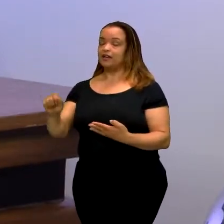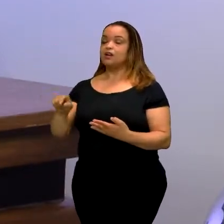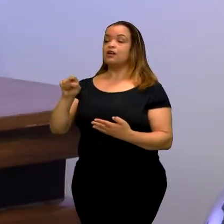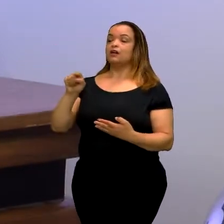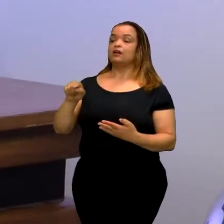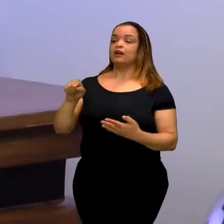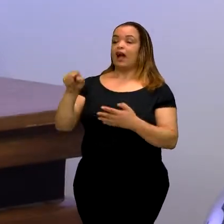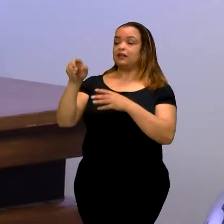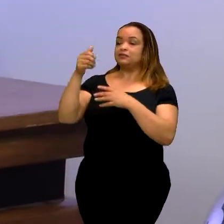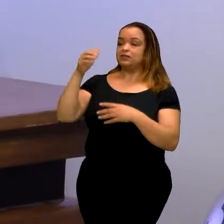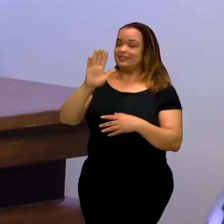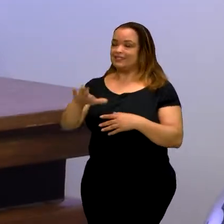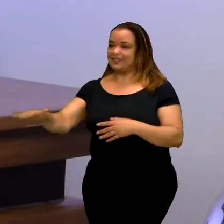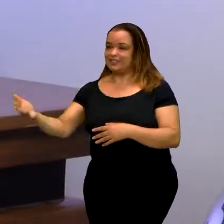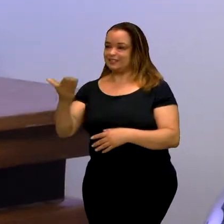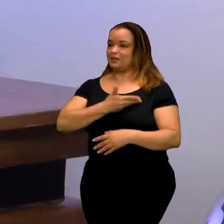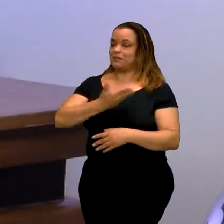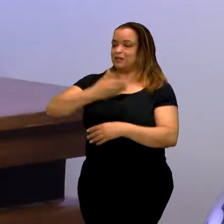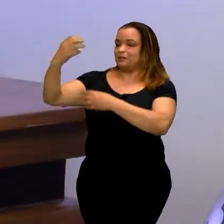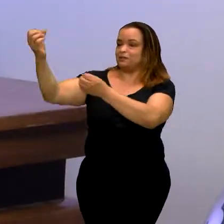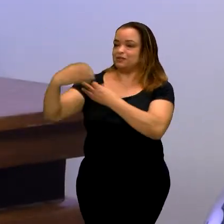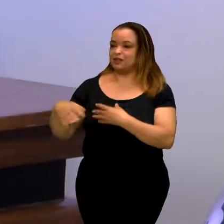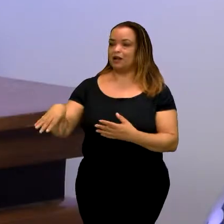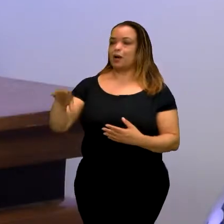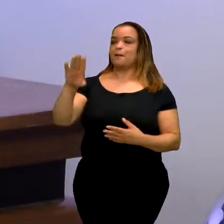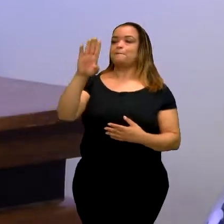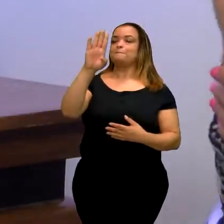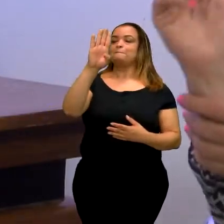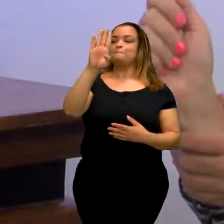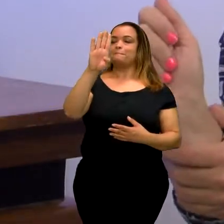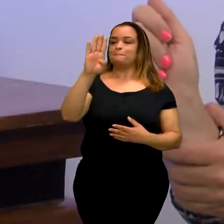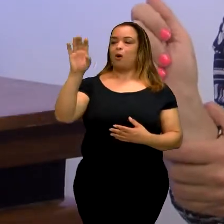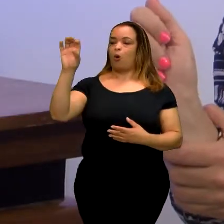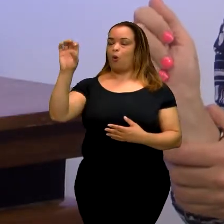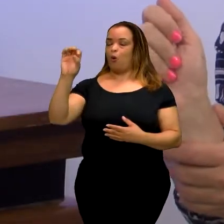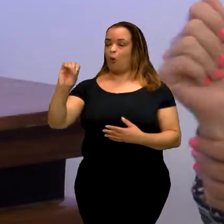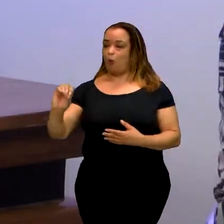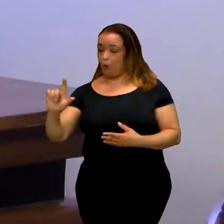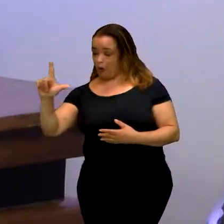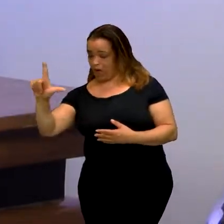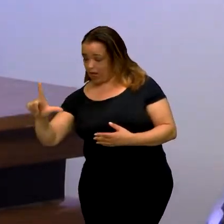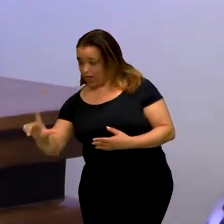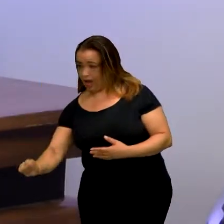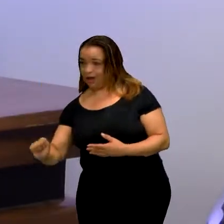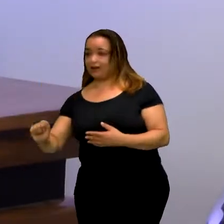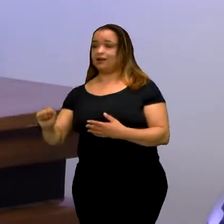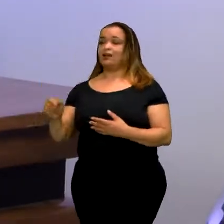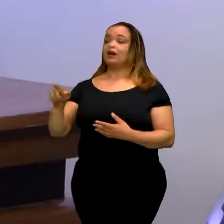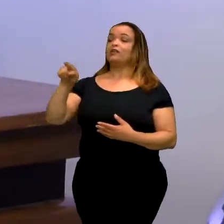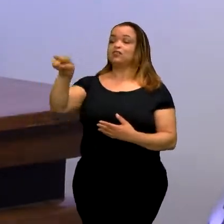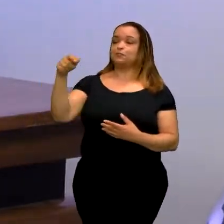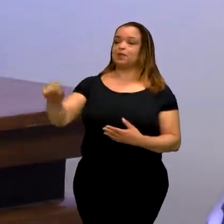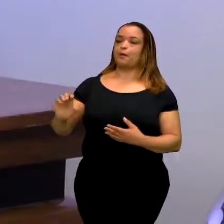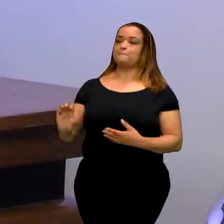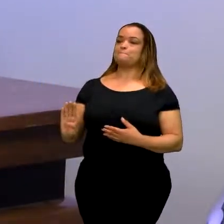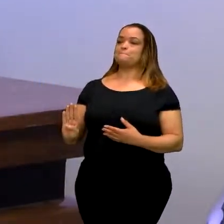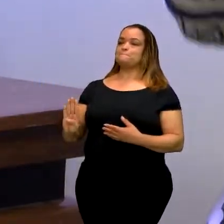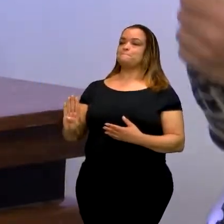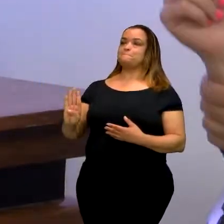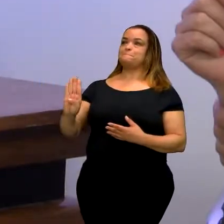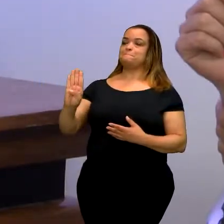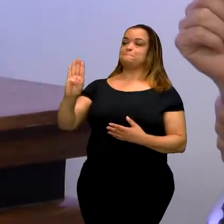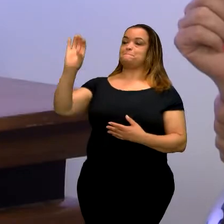você fez assim, um B, você deixou o O cair. Bô, lá. Ela falou, levanta esse O. Bó,